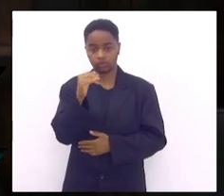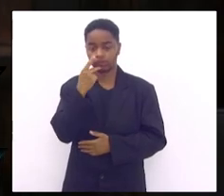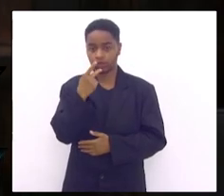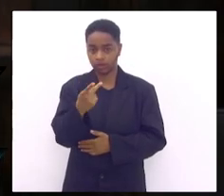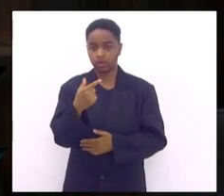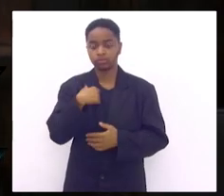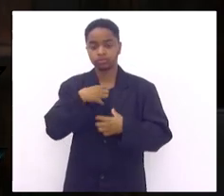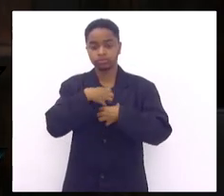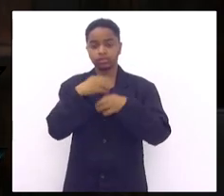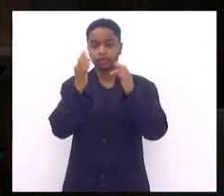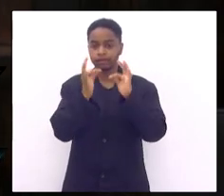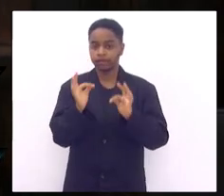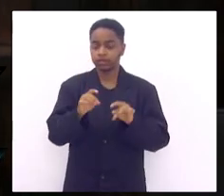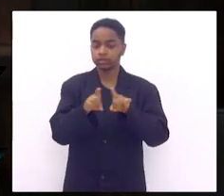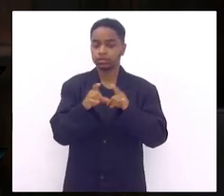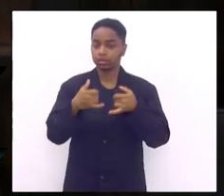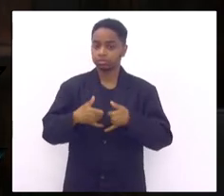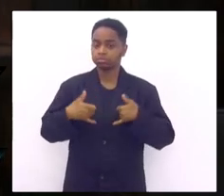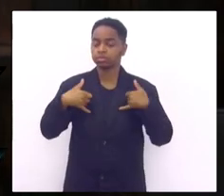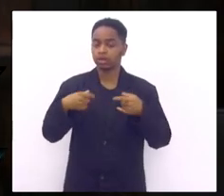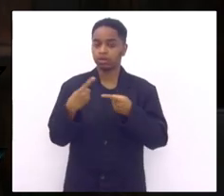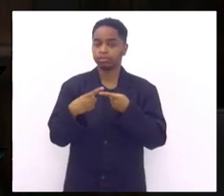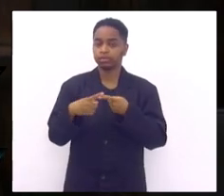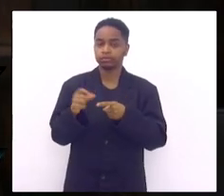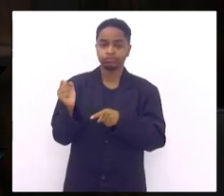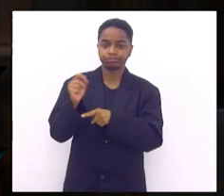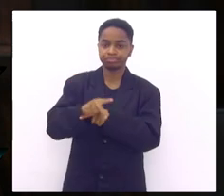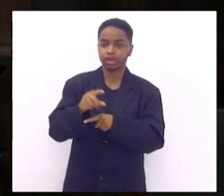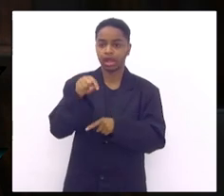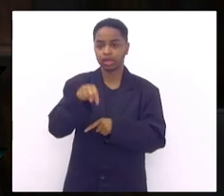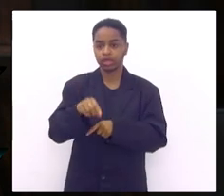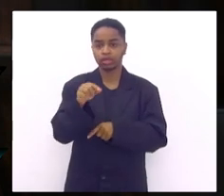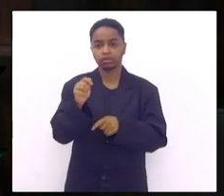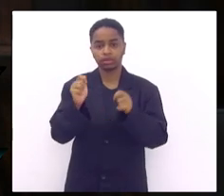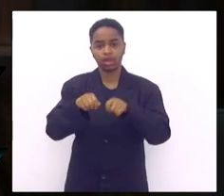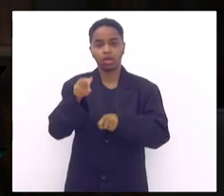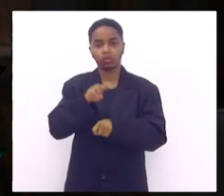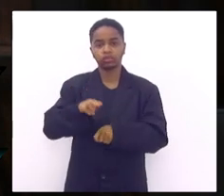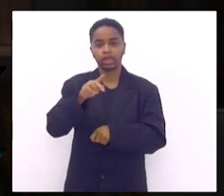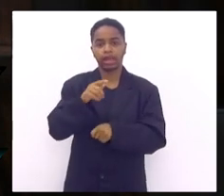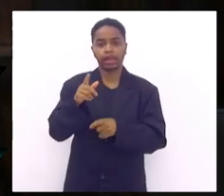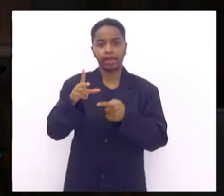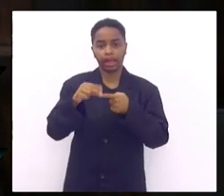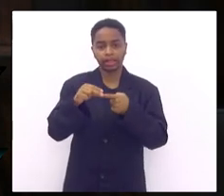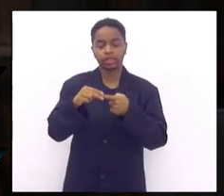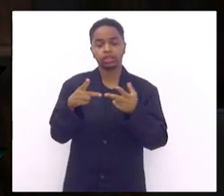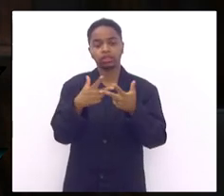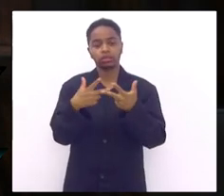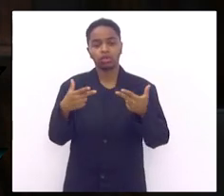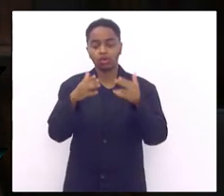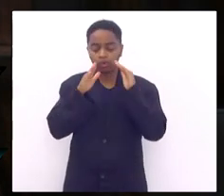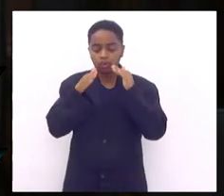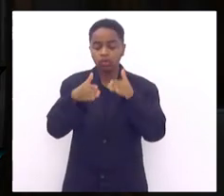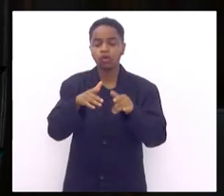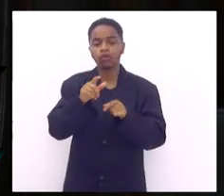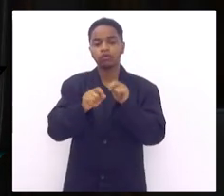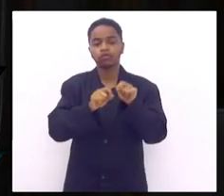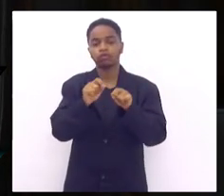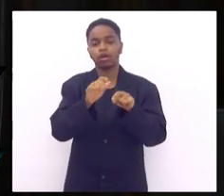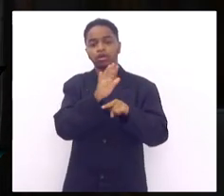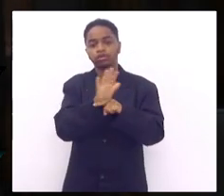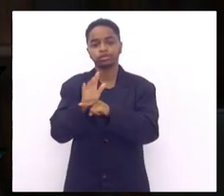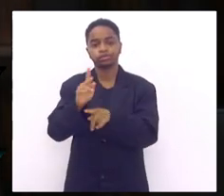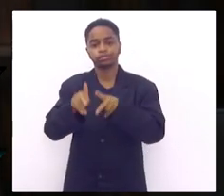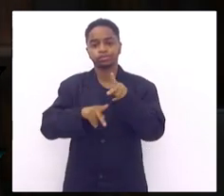feliz e honrado de estar sentando nessa cadeira e podendo usar essa caneta aqui por um bom motivo que é legislar em prol da população fluminense